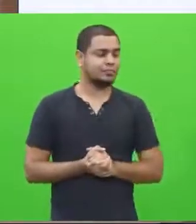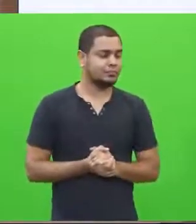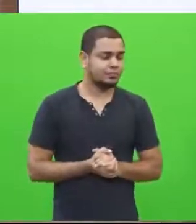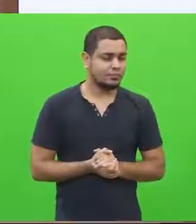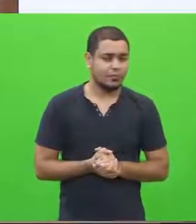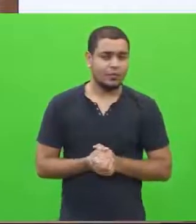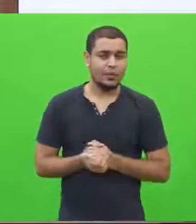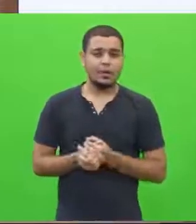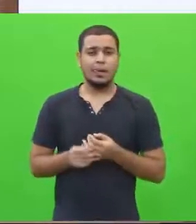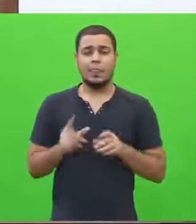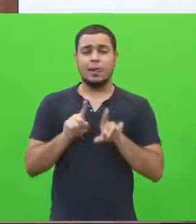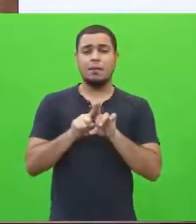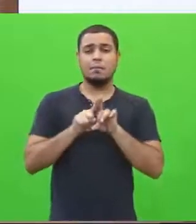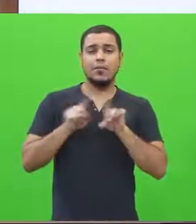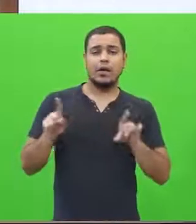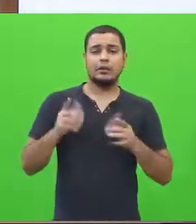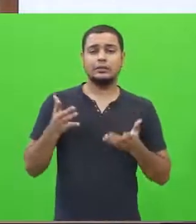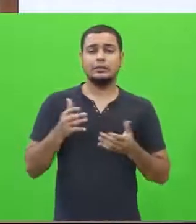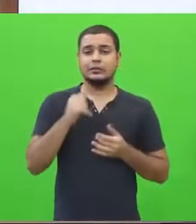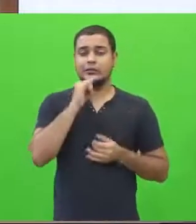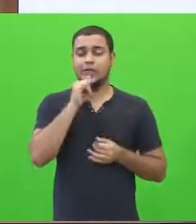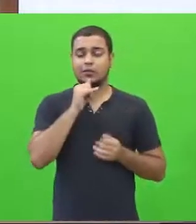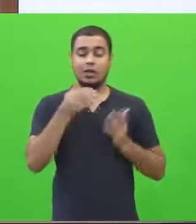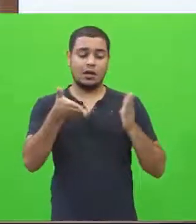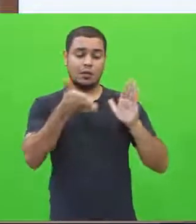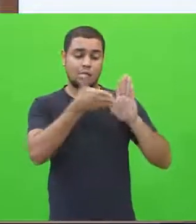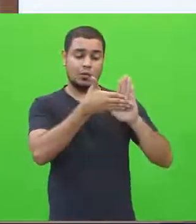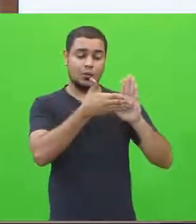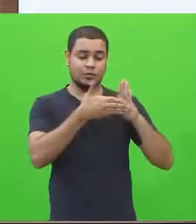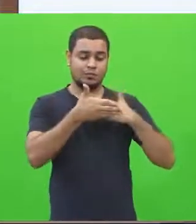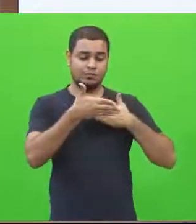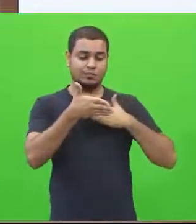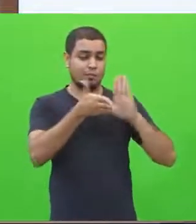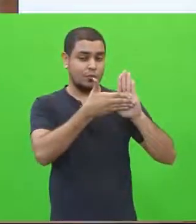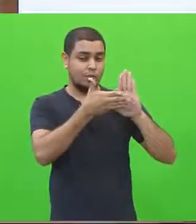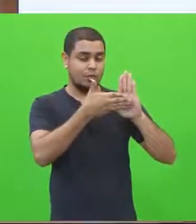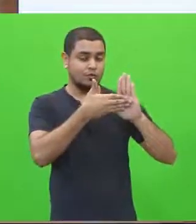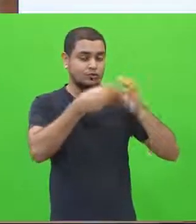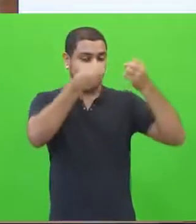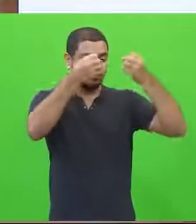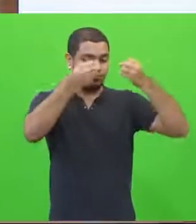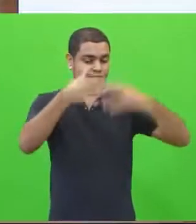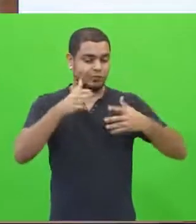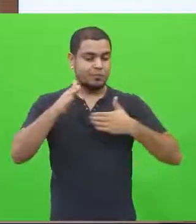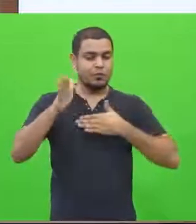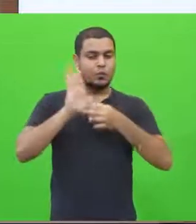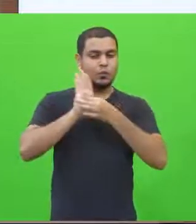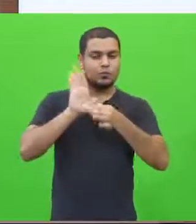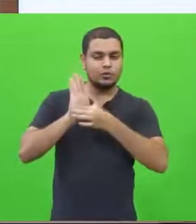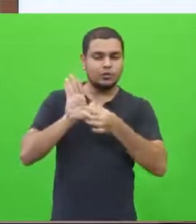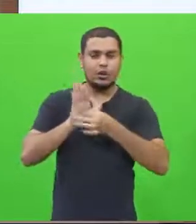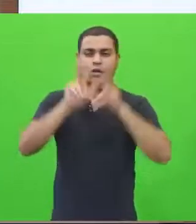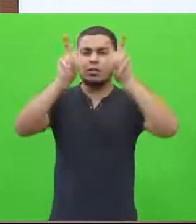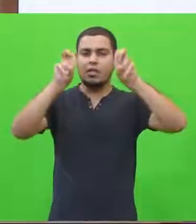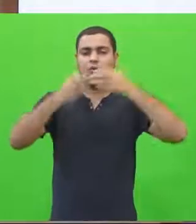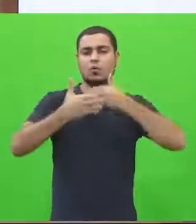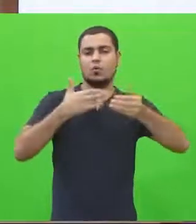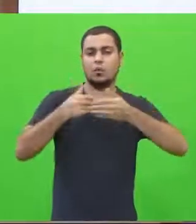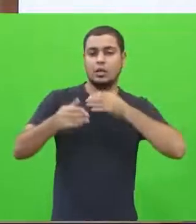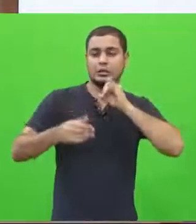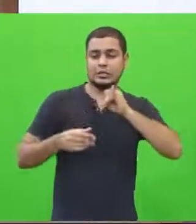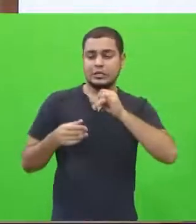afetar a proposta que você apresenta para defender um ponto de vista. Se não